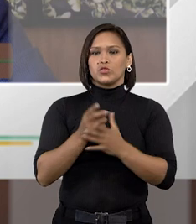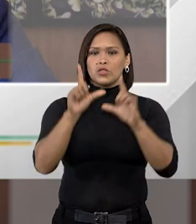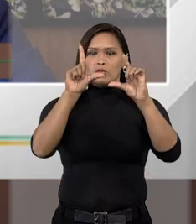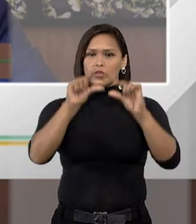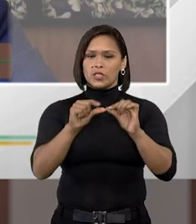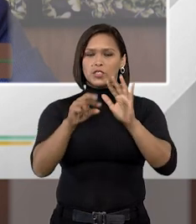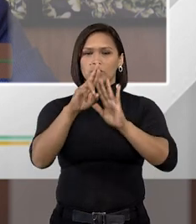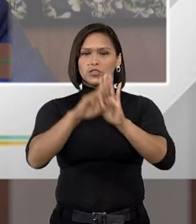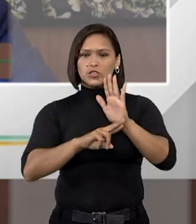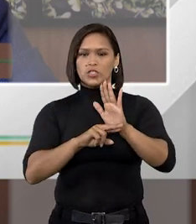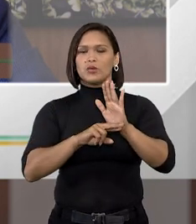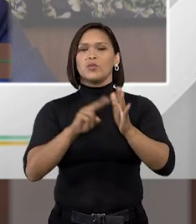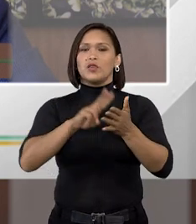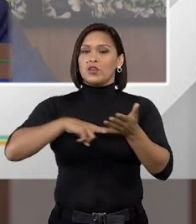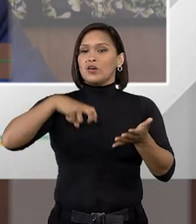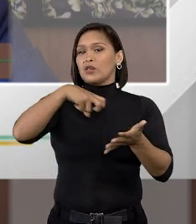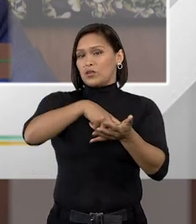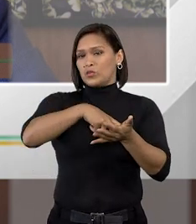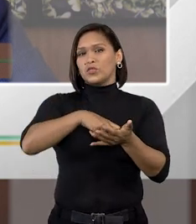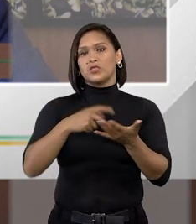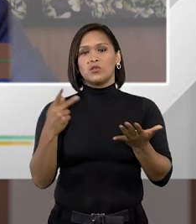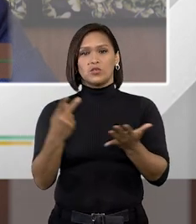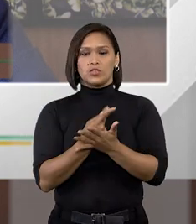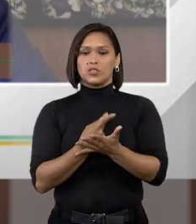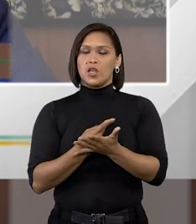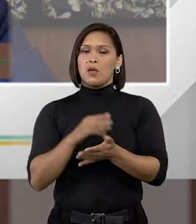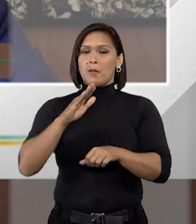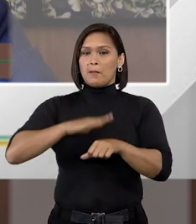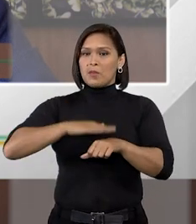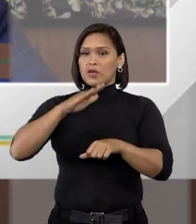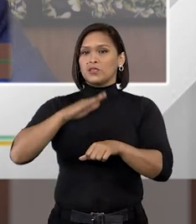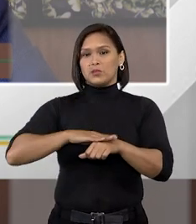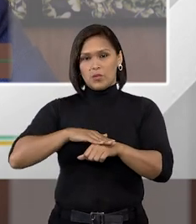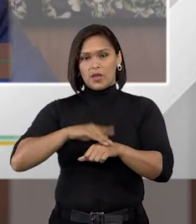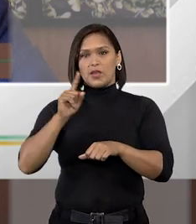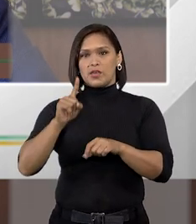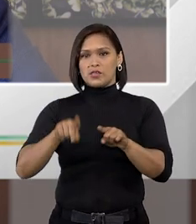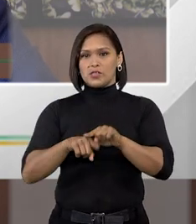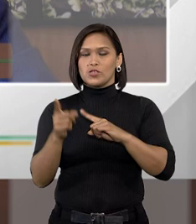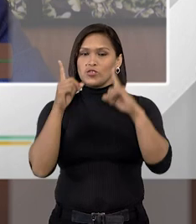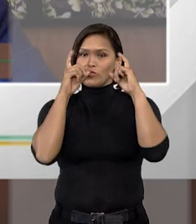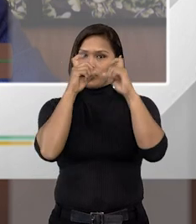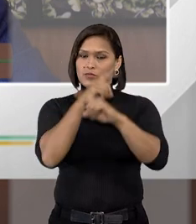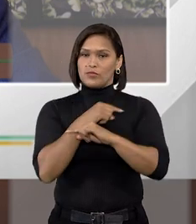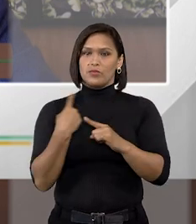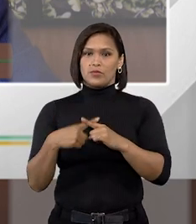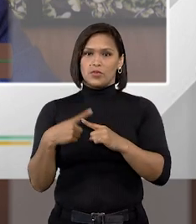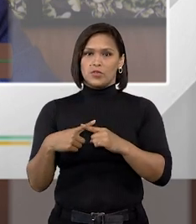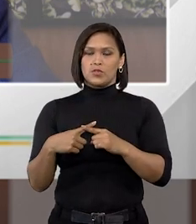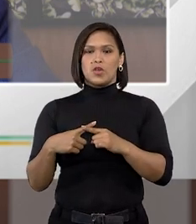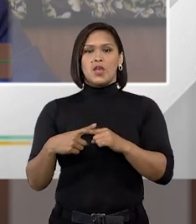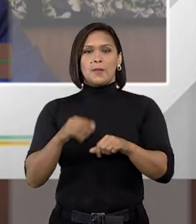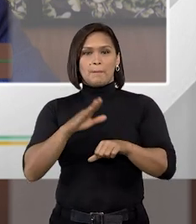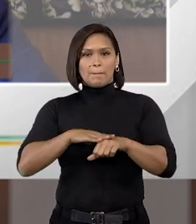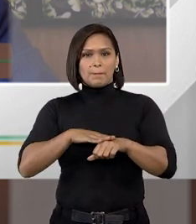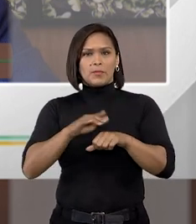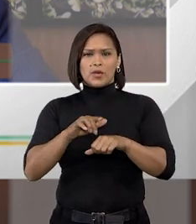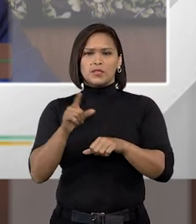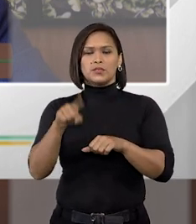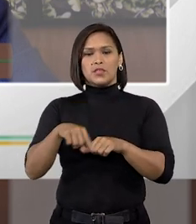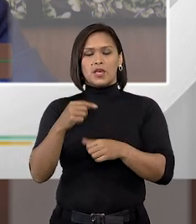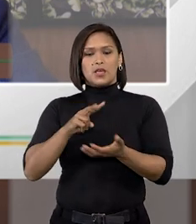de regime, para que a execução penal dele seja cada vez mais difícil, né? Cada vez